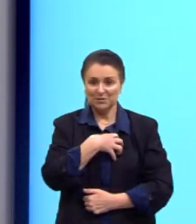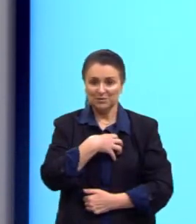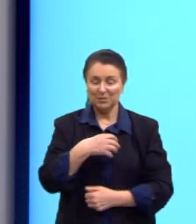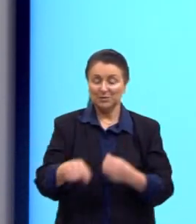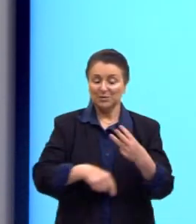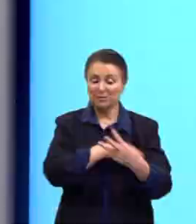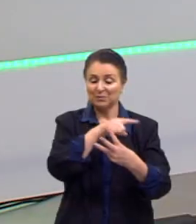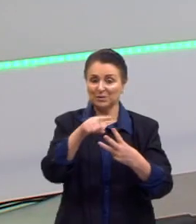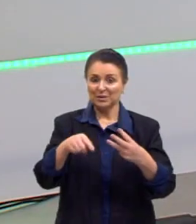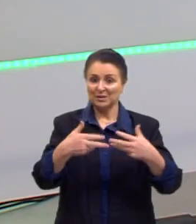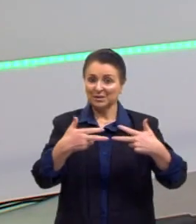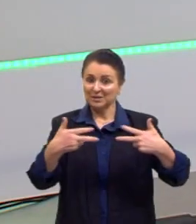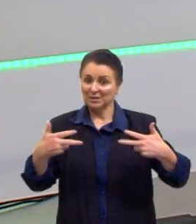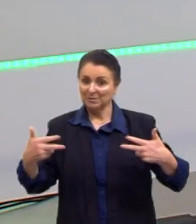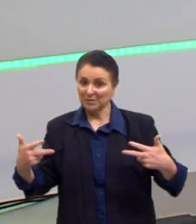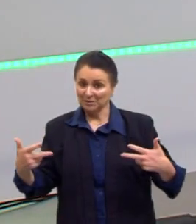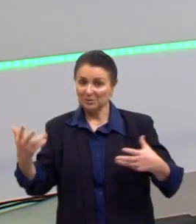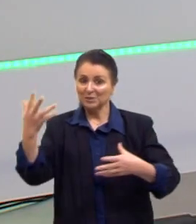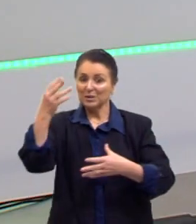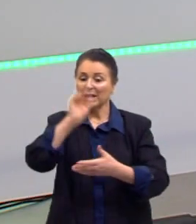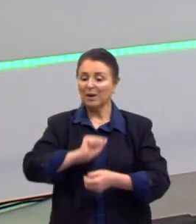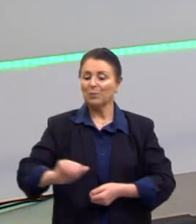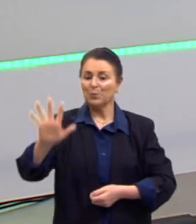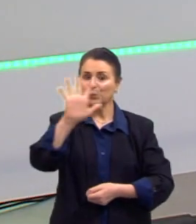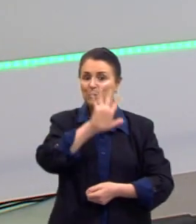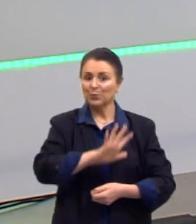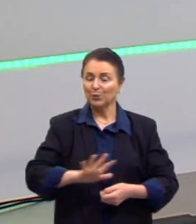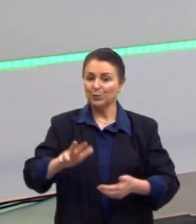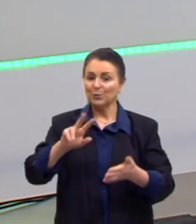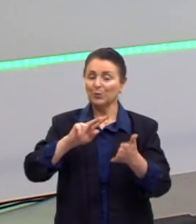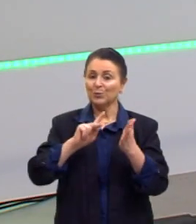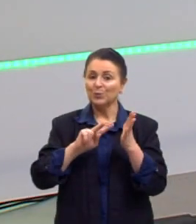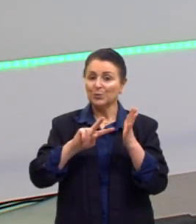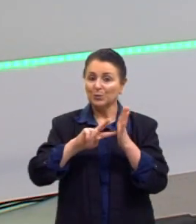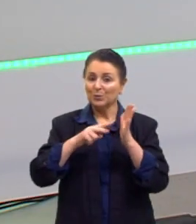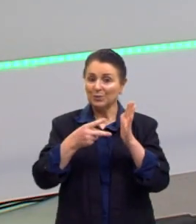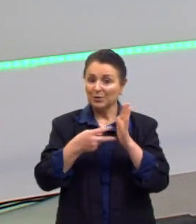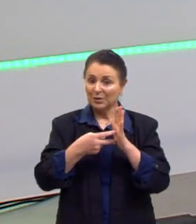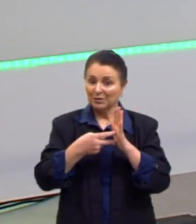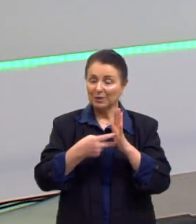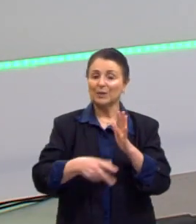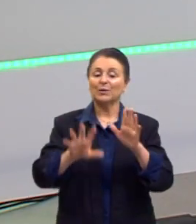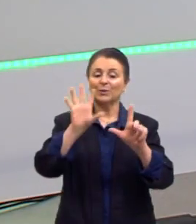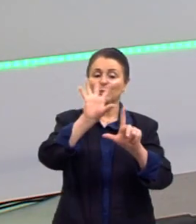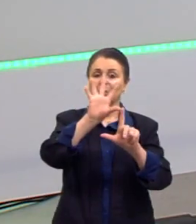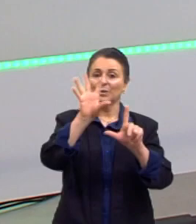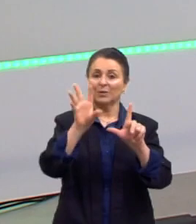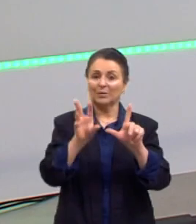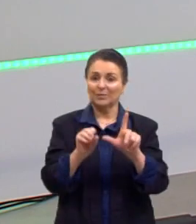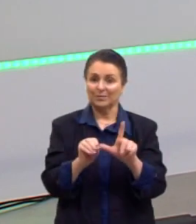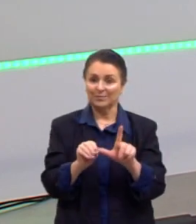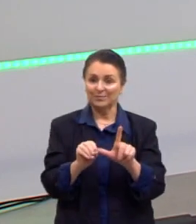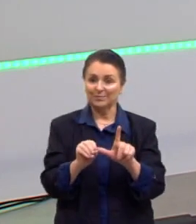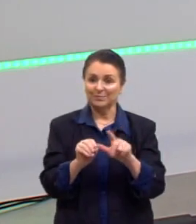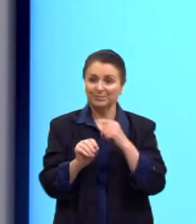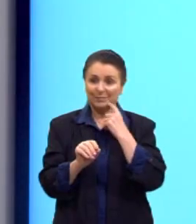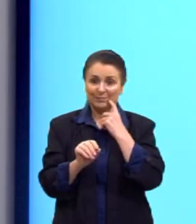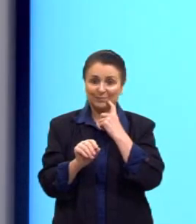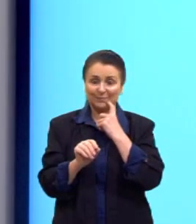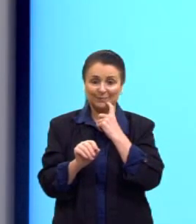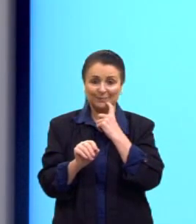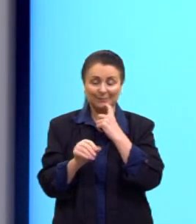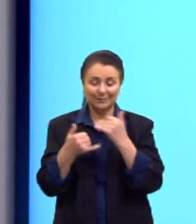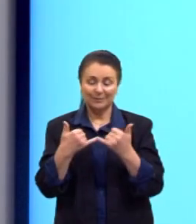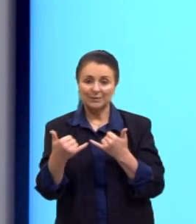três elementos vão servir para compor o todo de significação ali dos nossos cartoons. Olhem esse